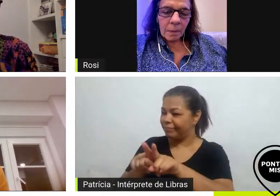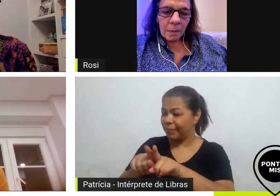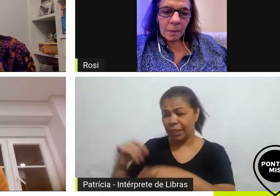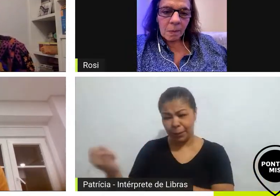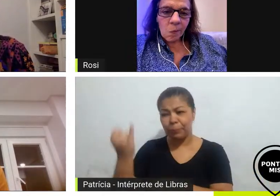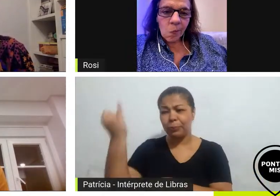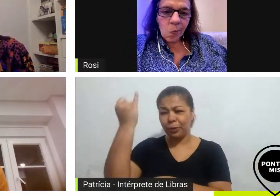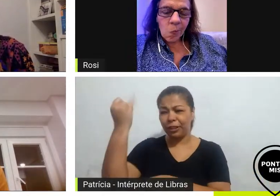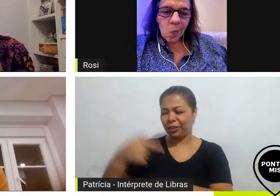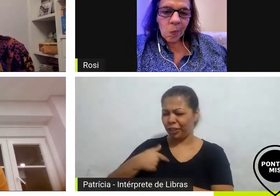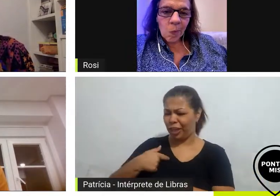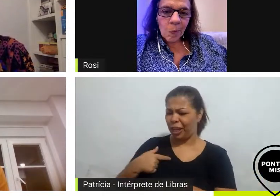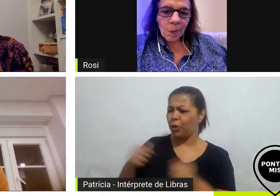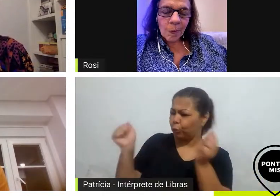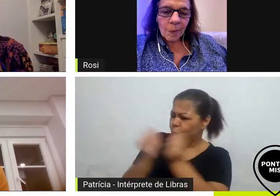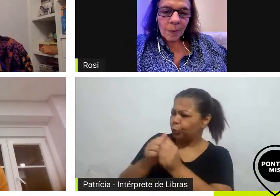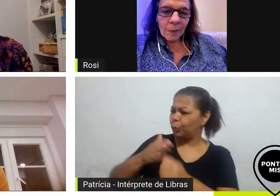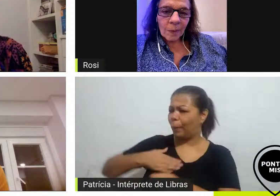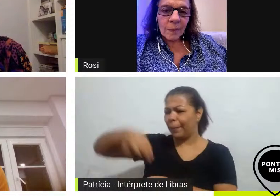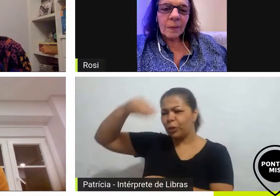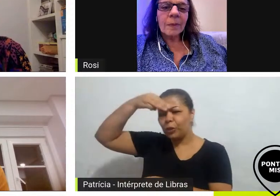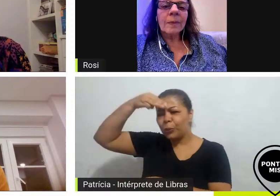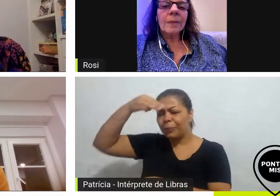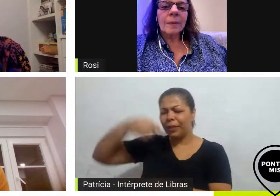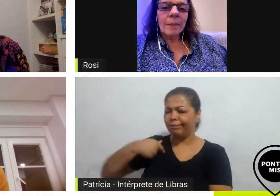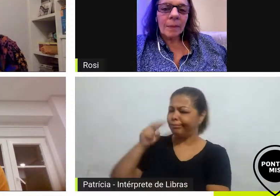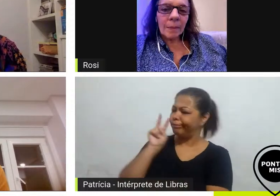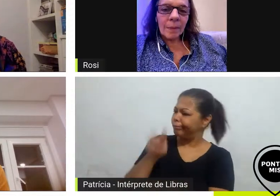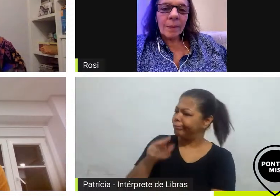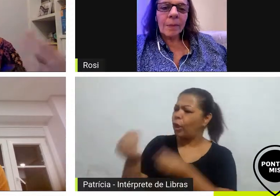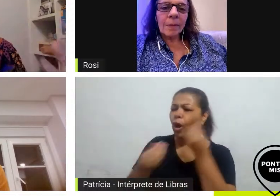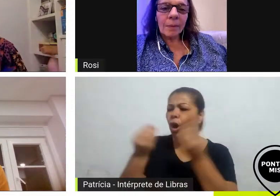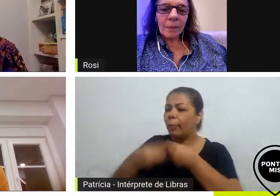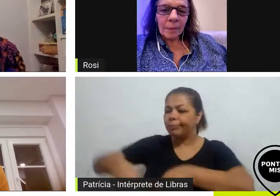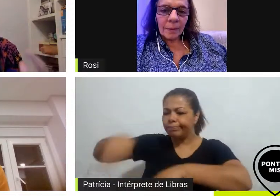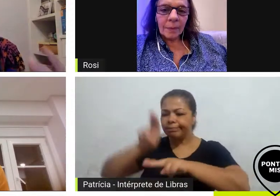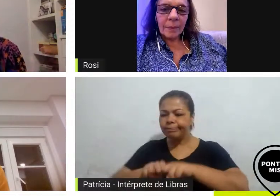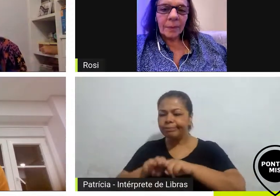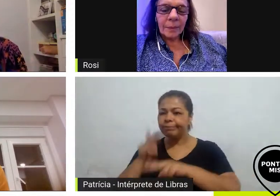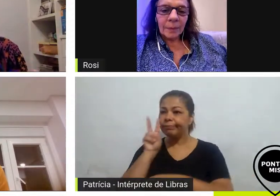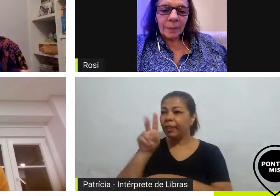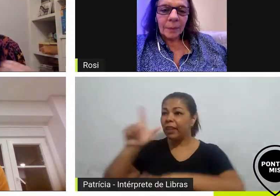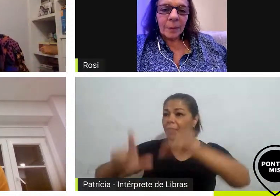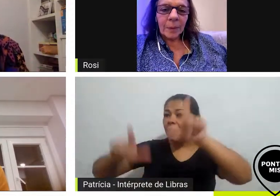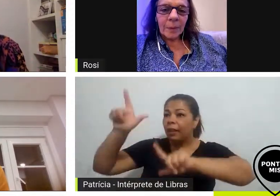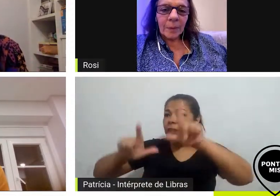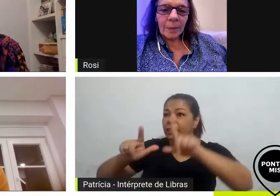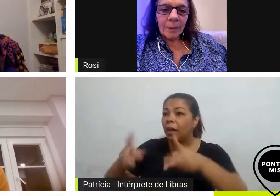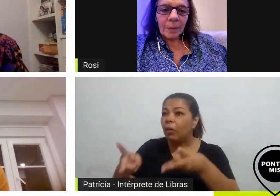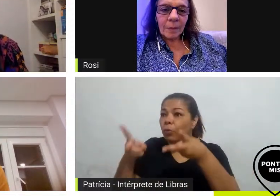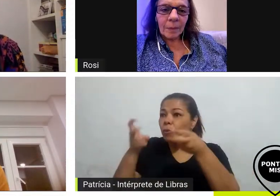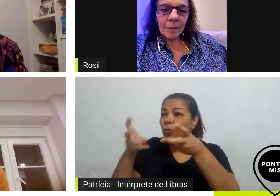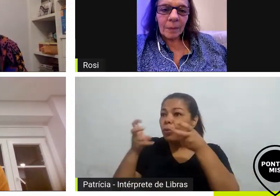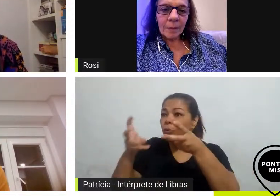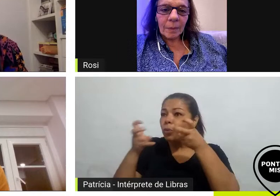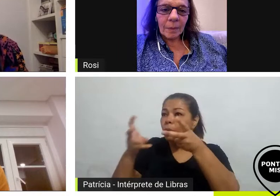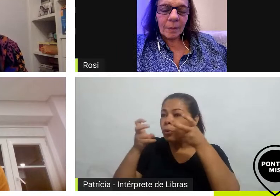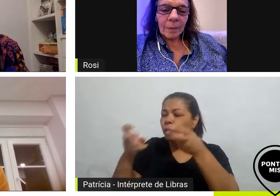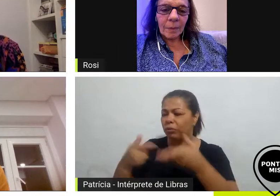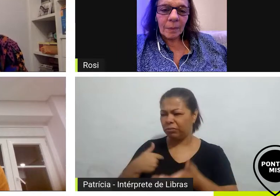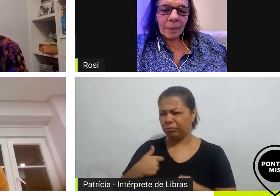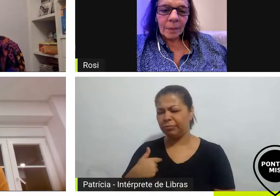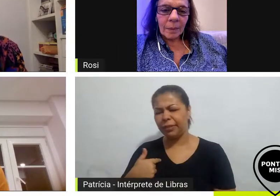tempo com meus sobrinhos eu vejo o tempo que eles ficam nas telas o quanto de conteúdo aleatório eles absorvem e eu fico pensando o que aconteceu